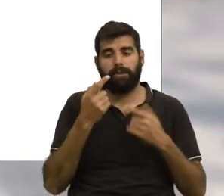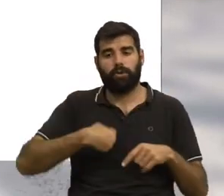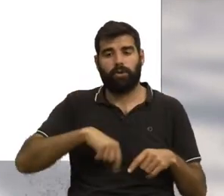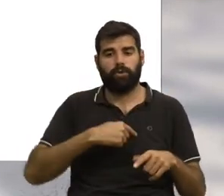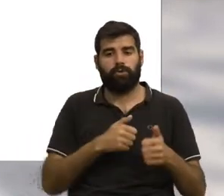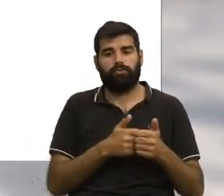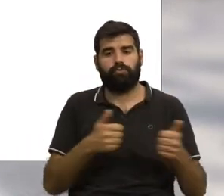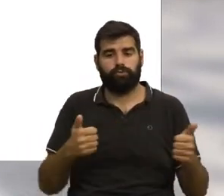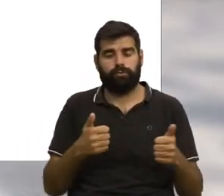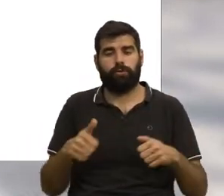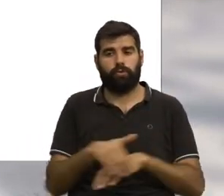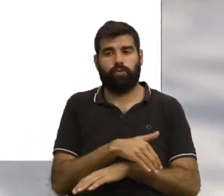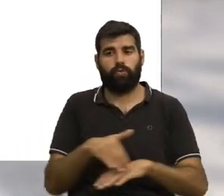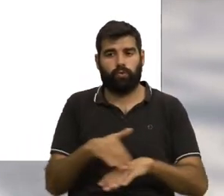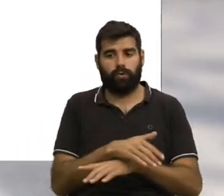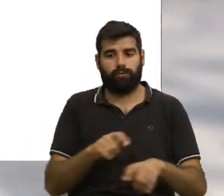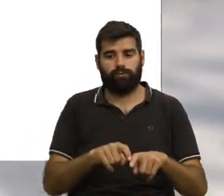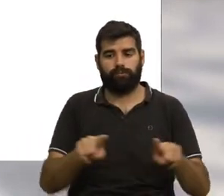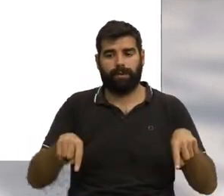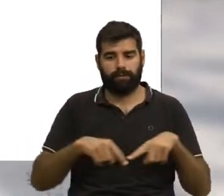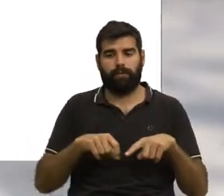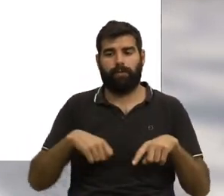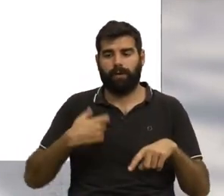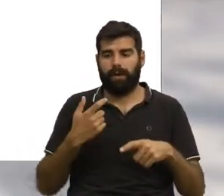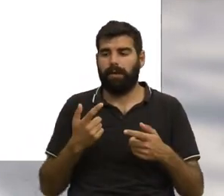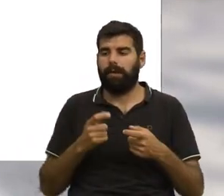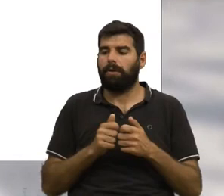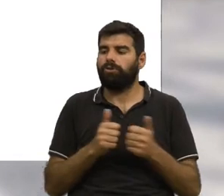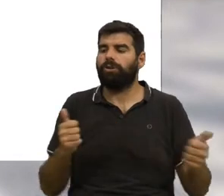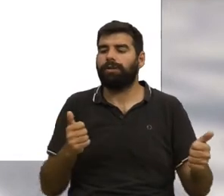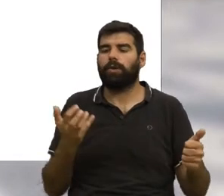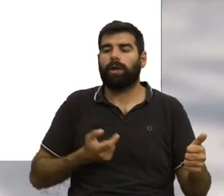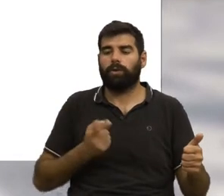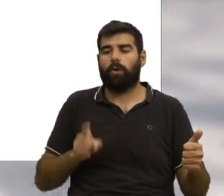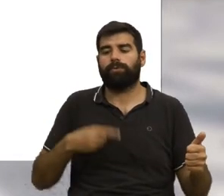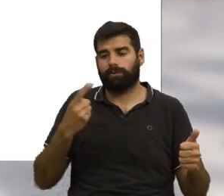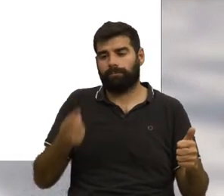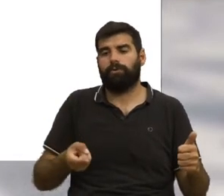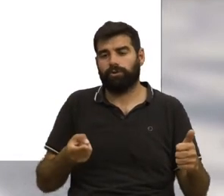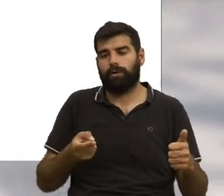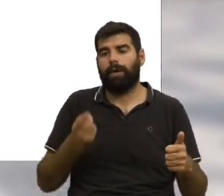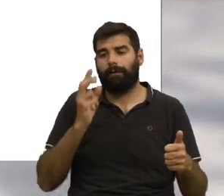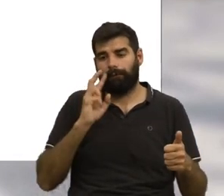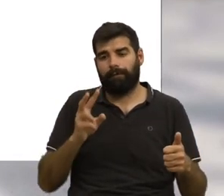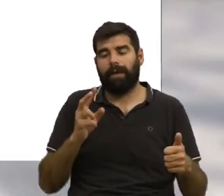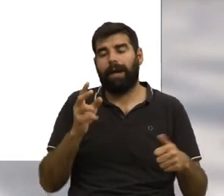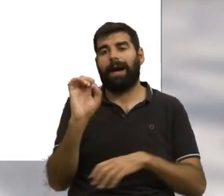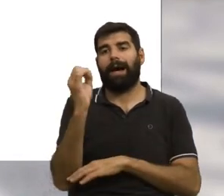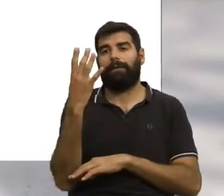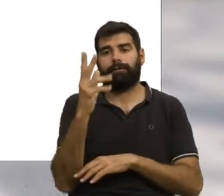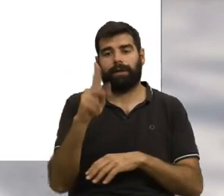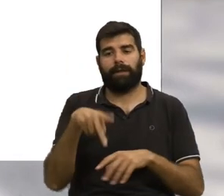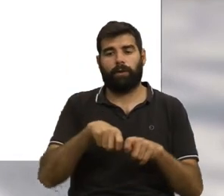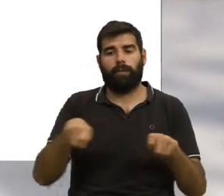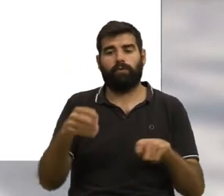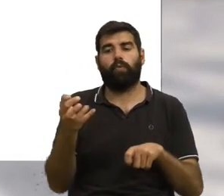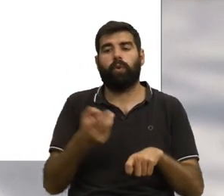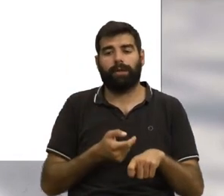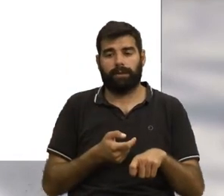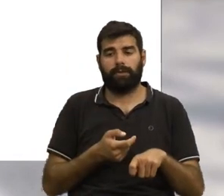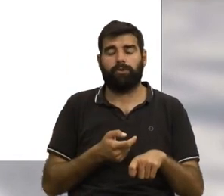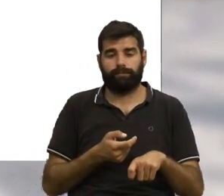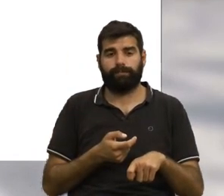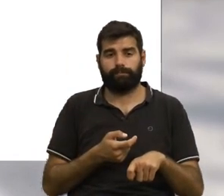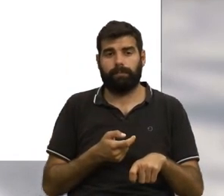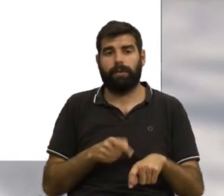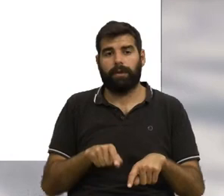a distância de cada segmento de arruamento a um espaço verde, para depois obter um rácio de árvores por quilómetro linear com base nas